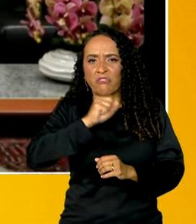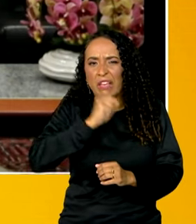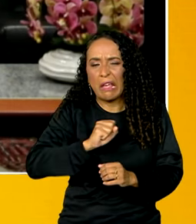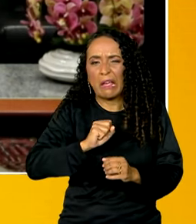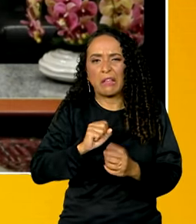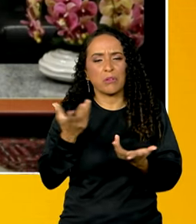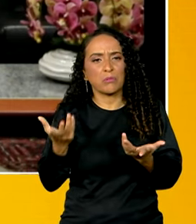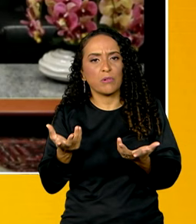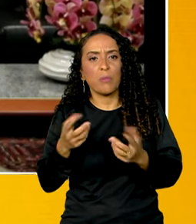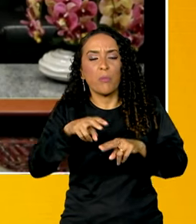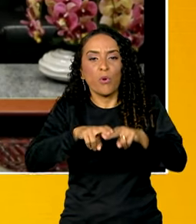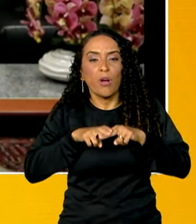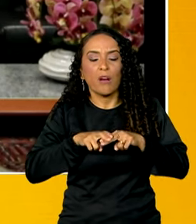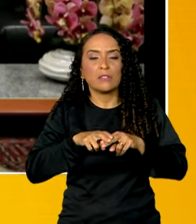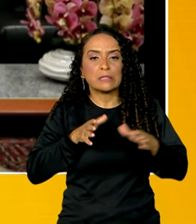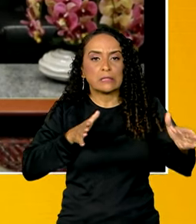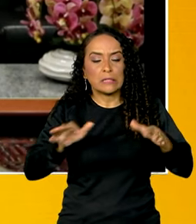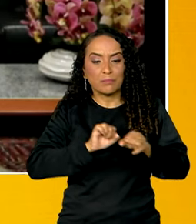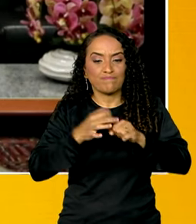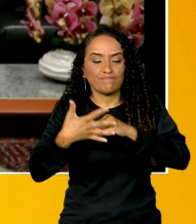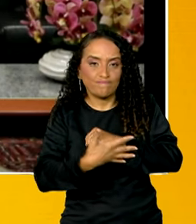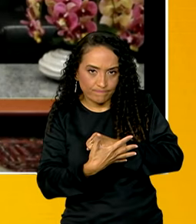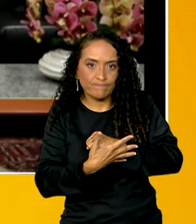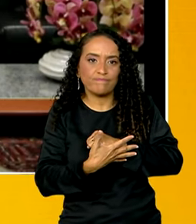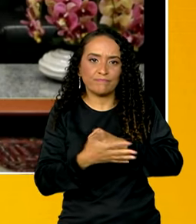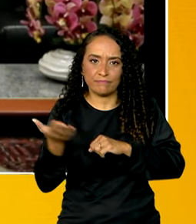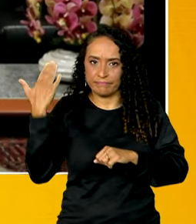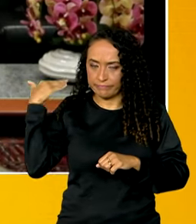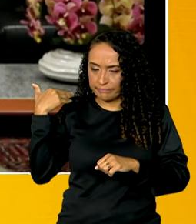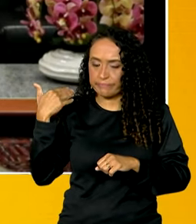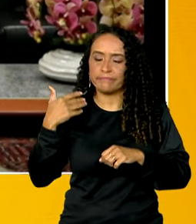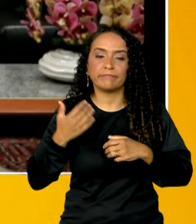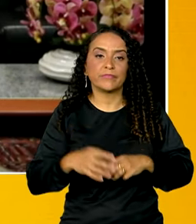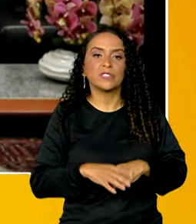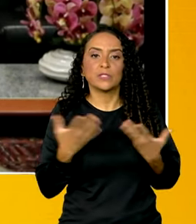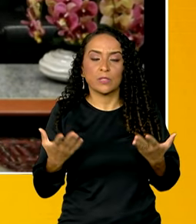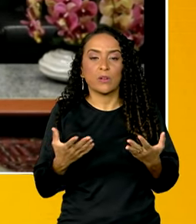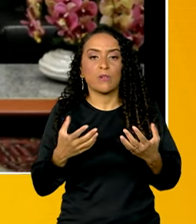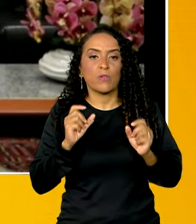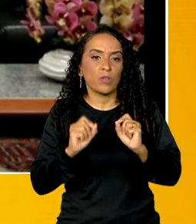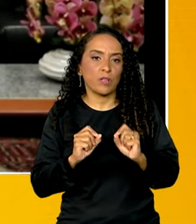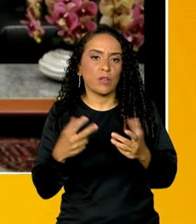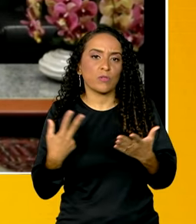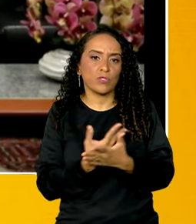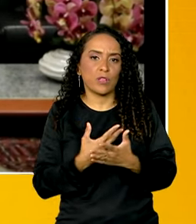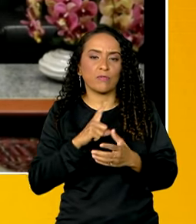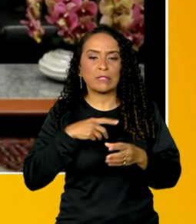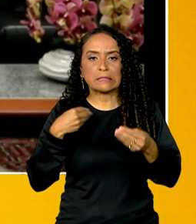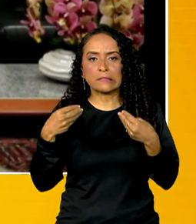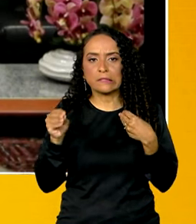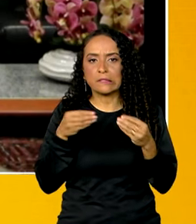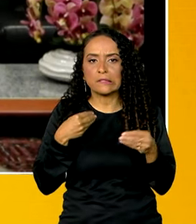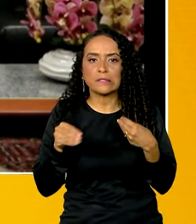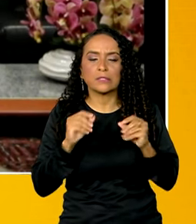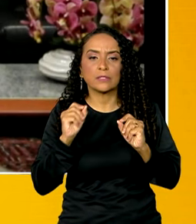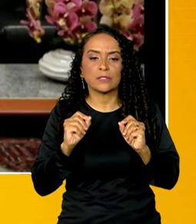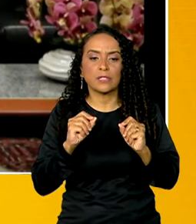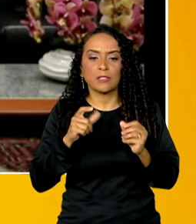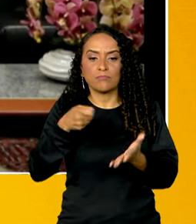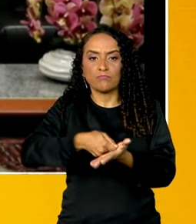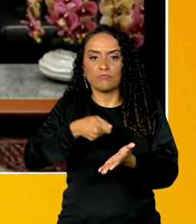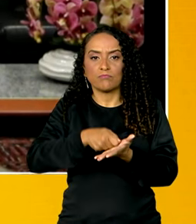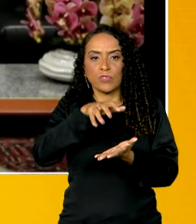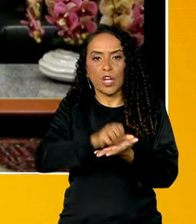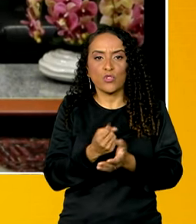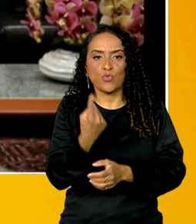em virtude da pandemia que nós tivemos aí, do Covid-19 e que, corretamente, foi flexibilizado a exigência do